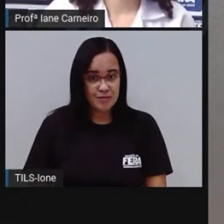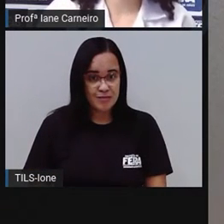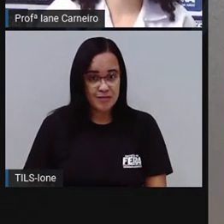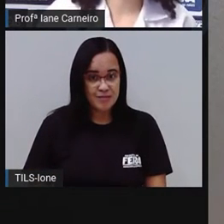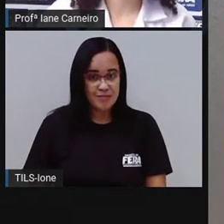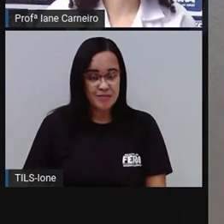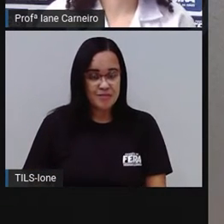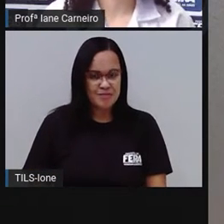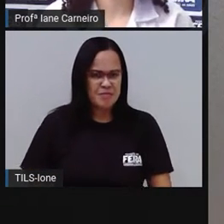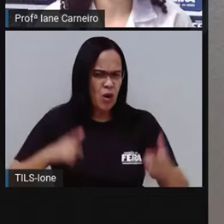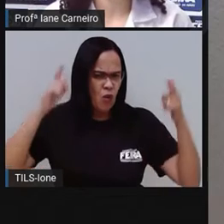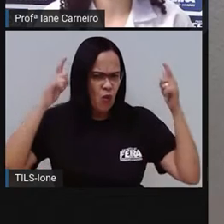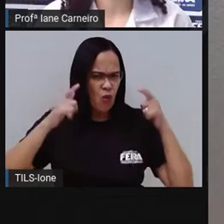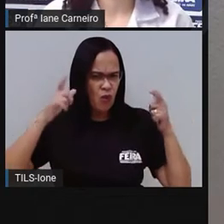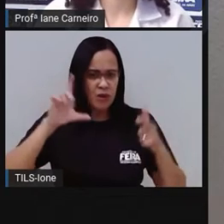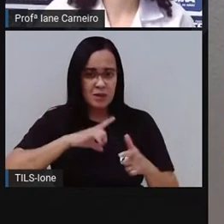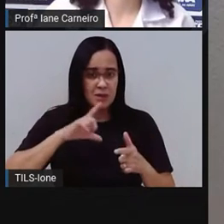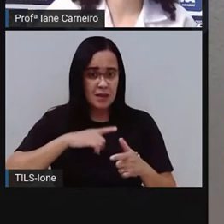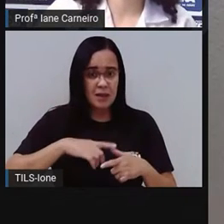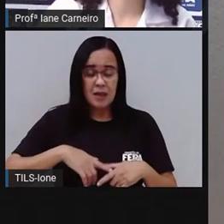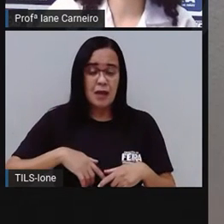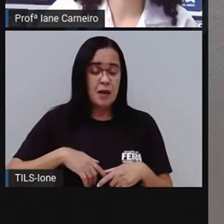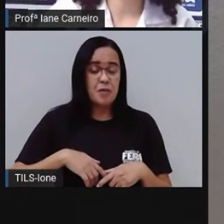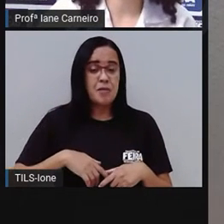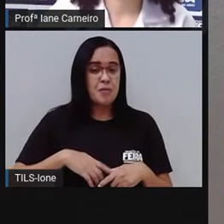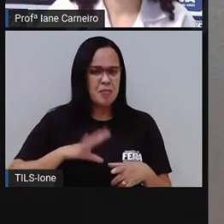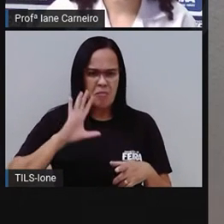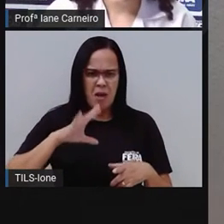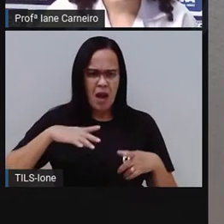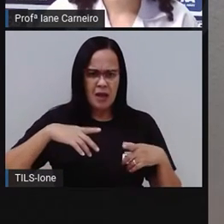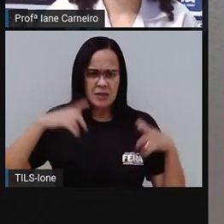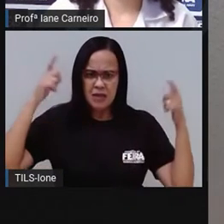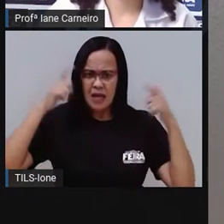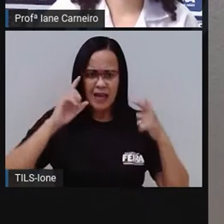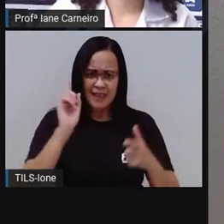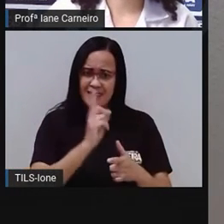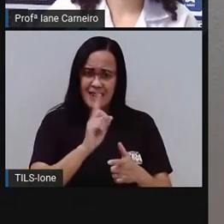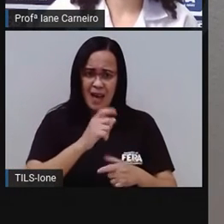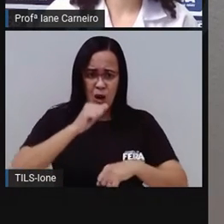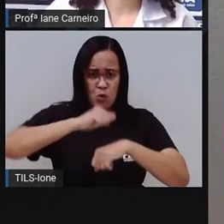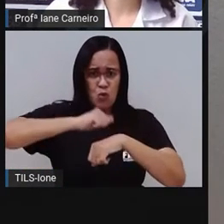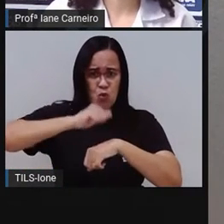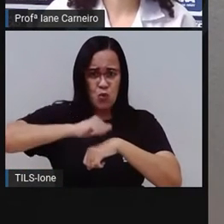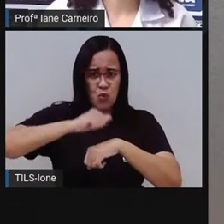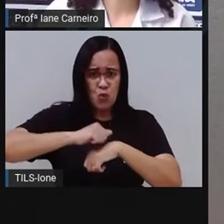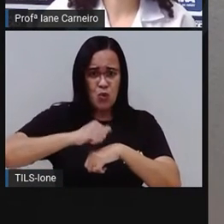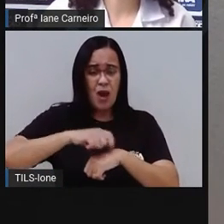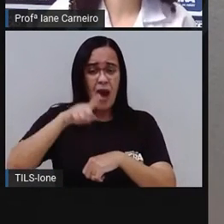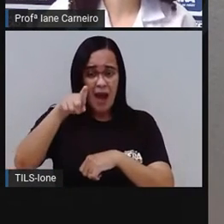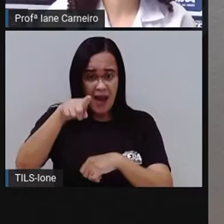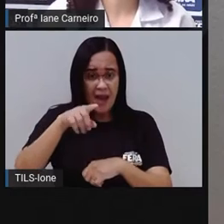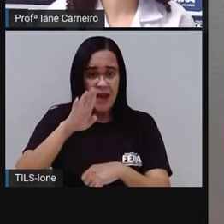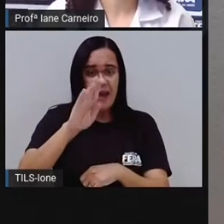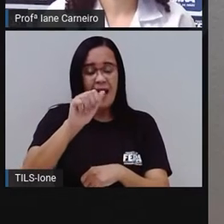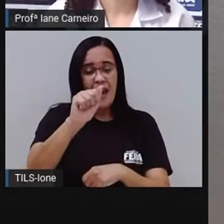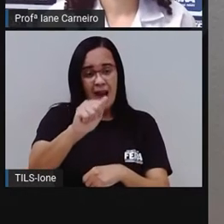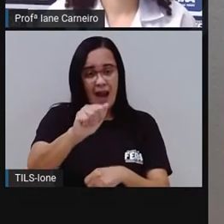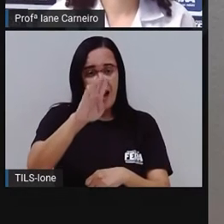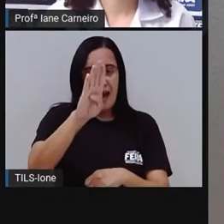Tem coroa, mas não é rei. A casca é dura. É o abacaxi.